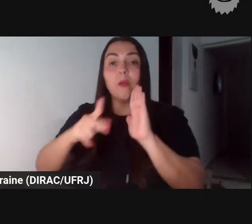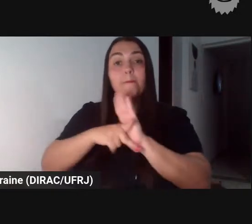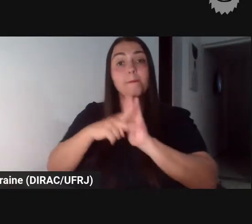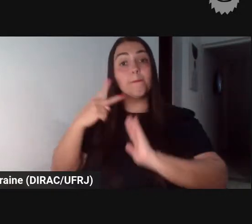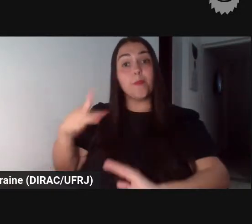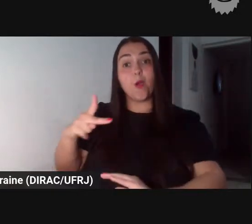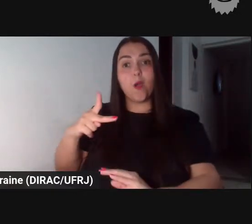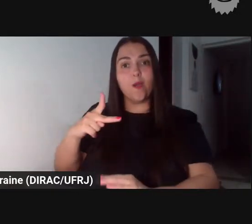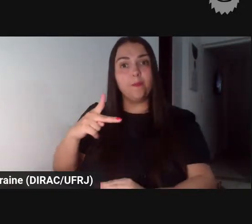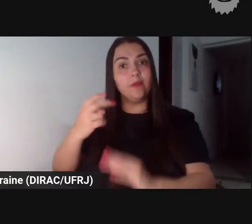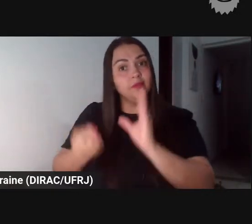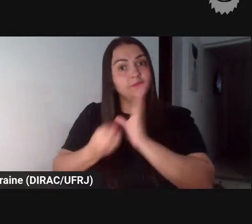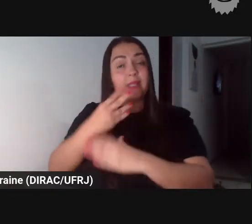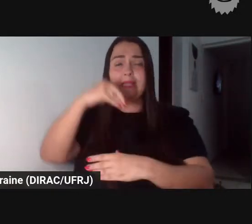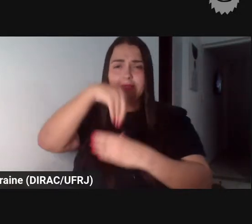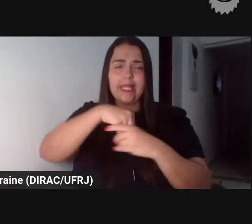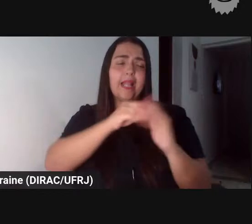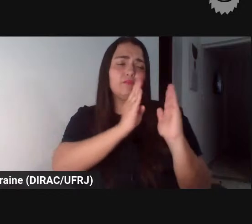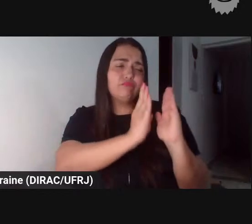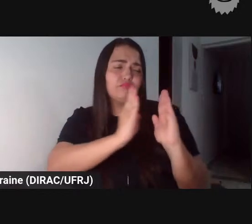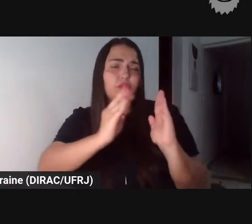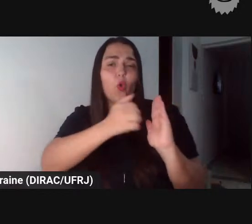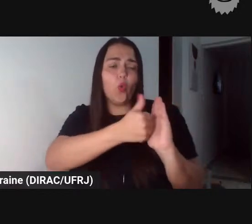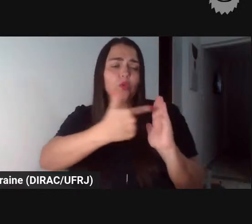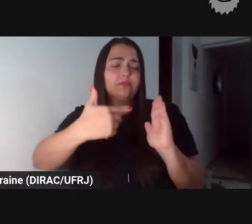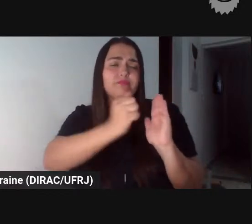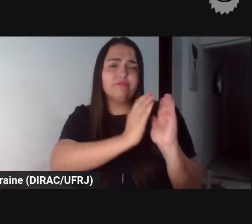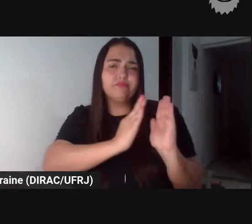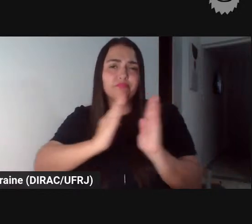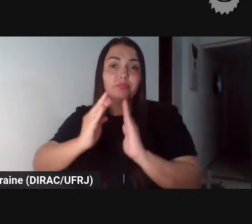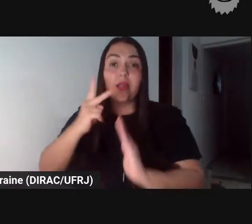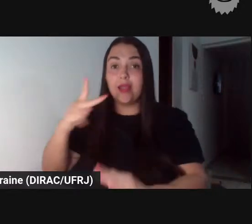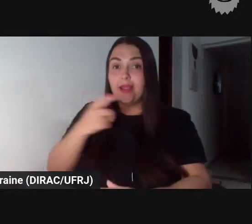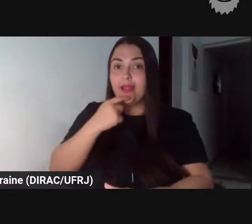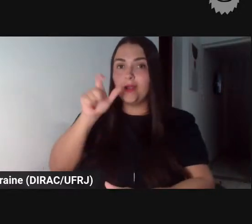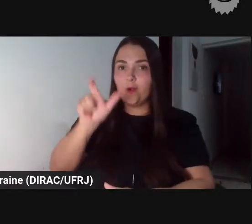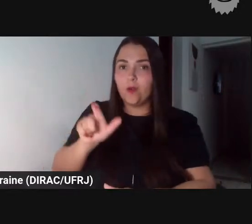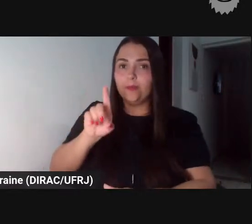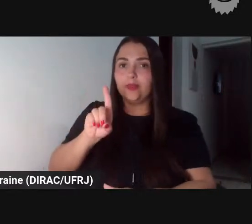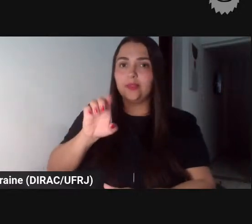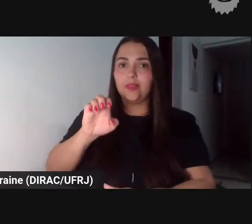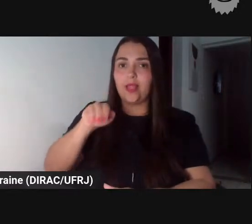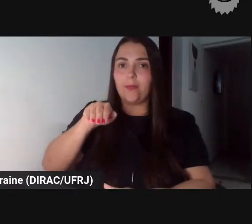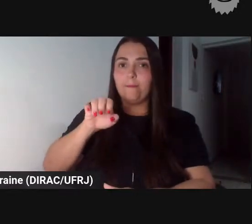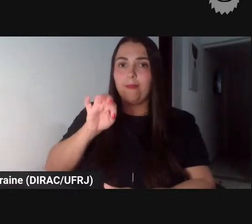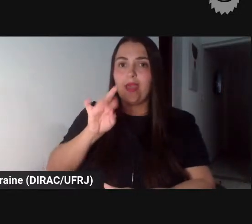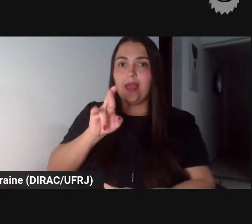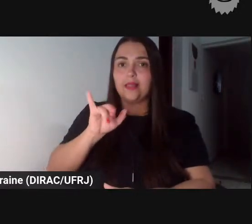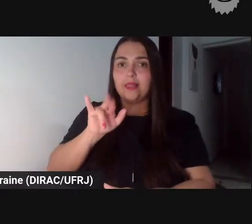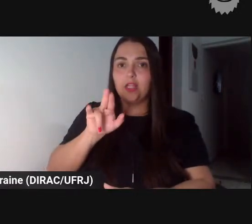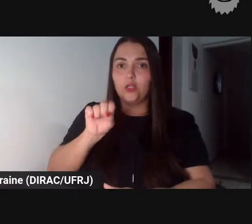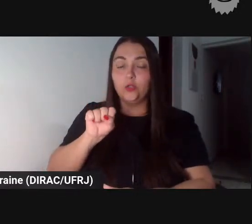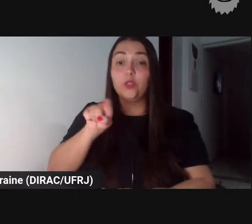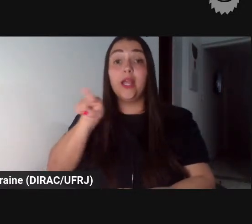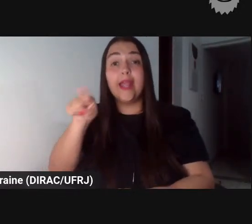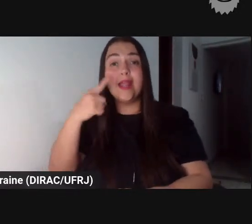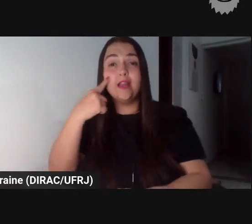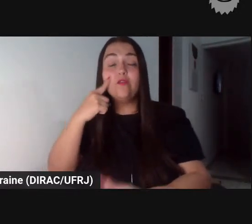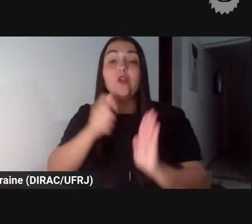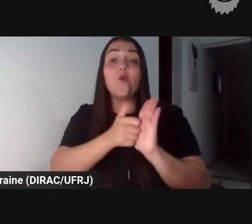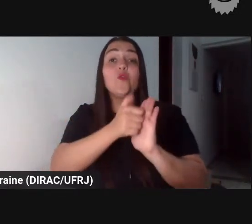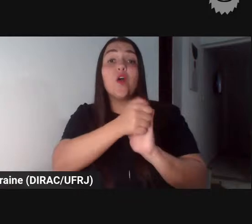nessas coletâneas Demétrio teria reunido as fábulas que circulavam em seu tempo